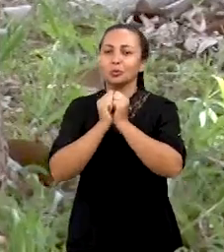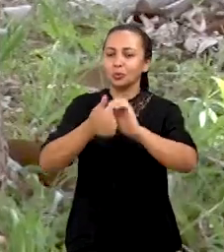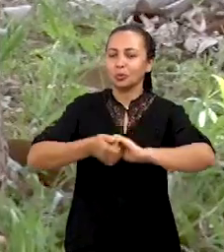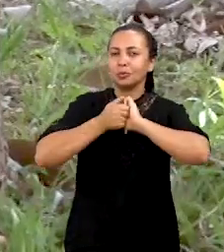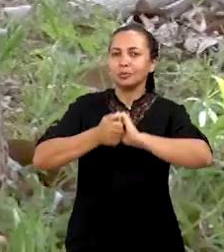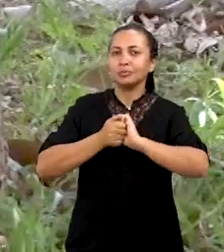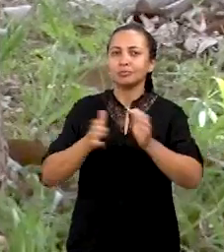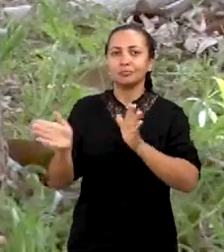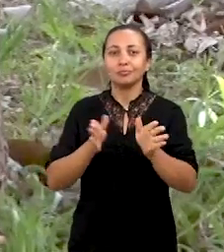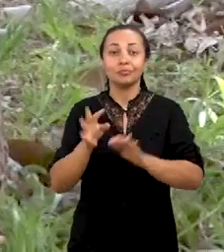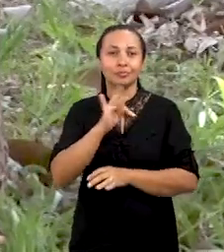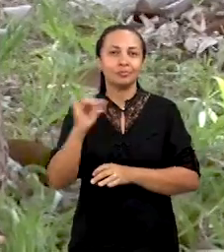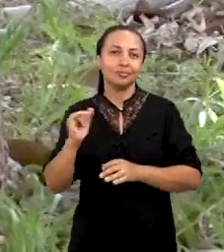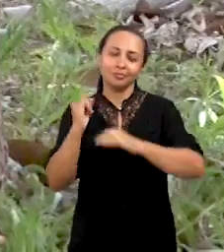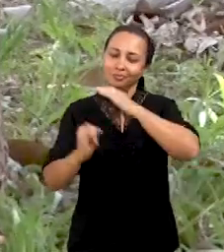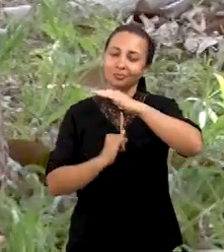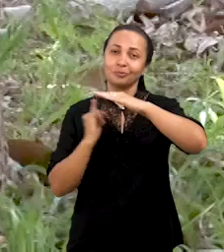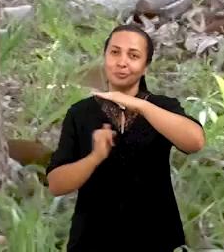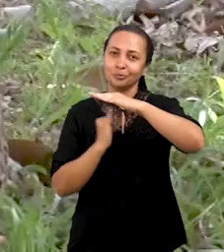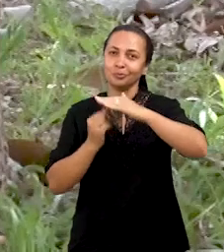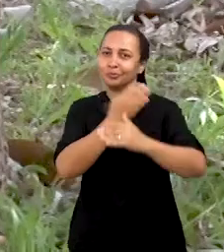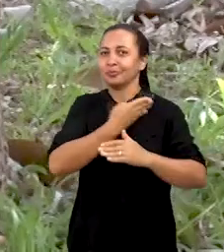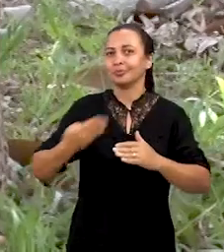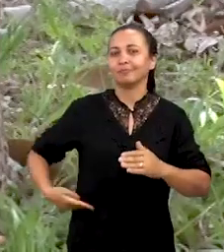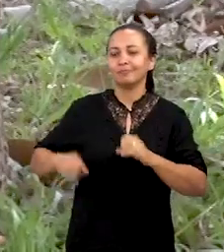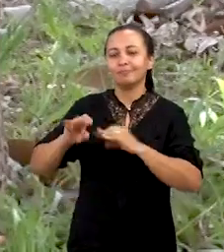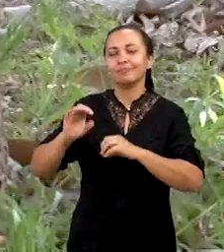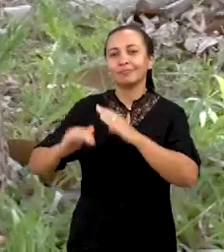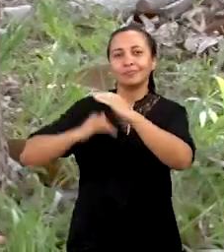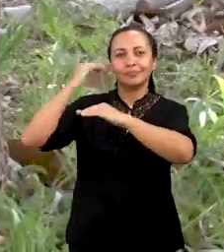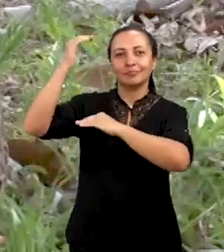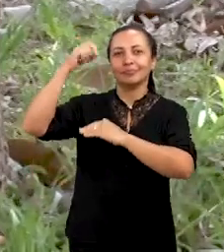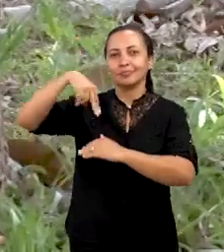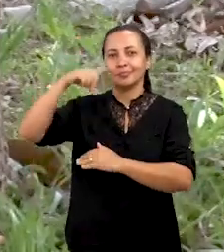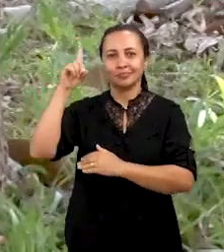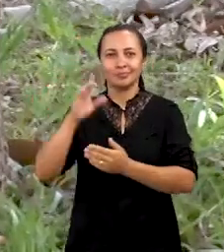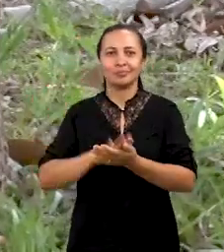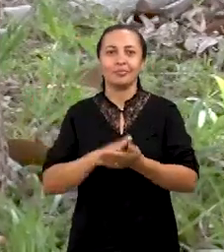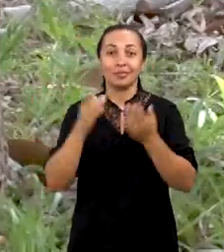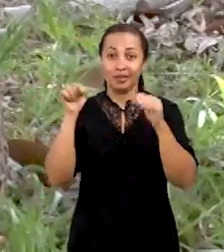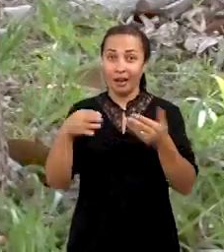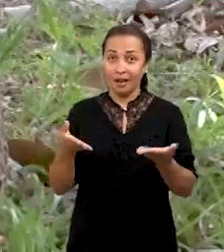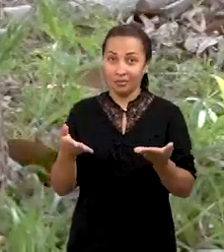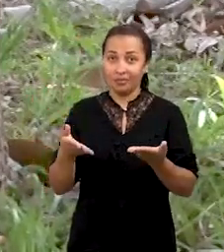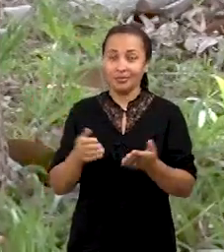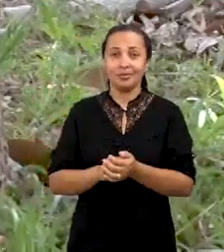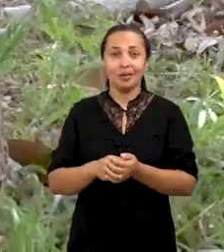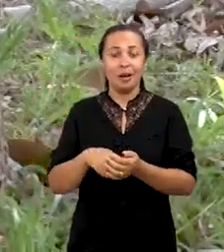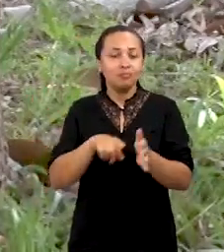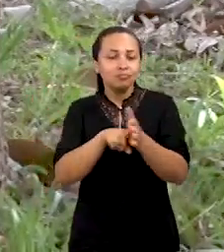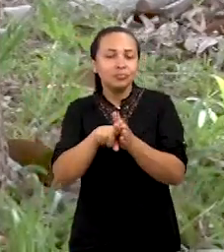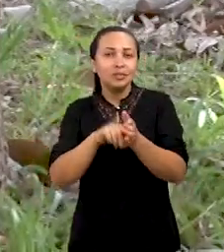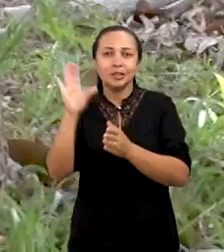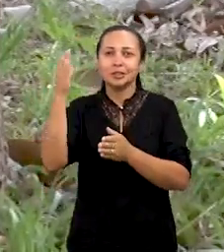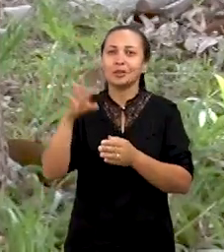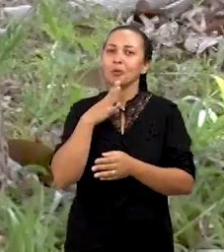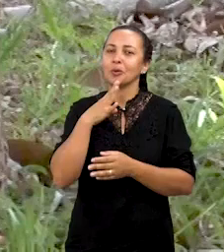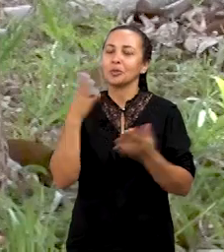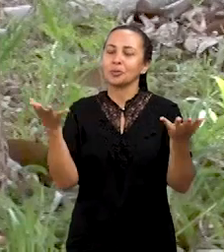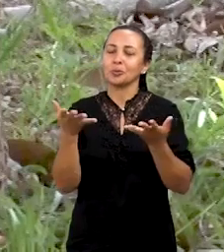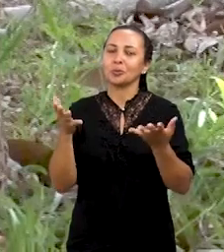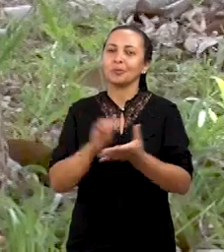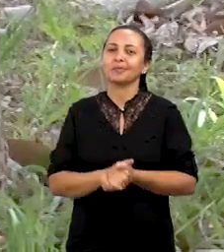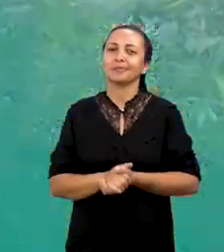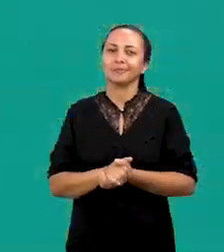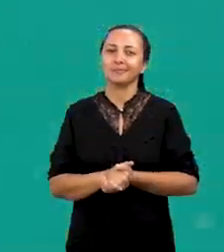meio da colaboração entre TVs e instituições públicas de ensino superior nordestinas. E estas são as pesquisas científicas que